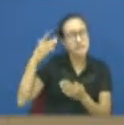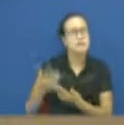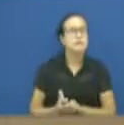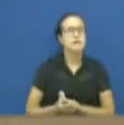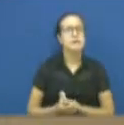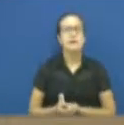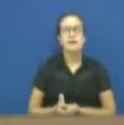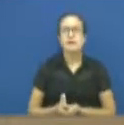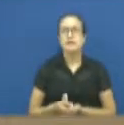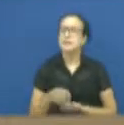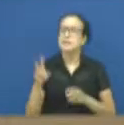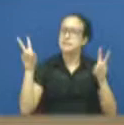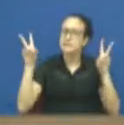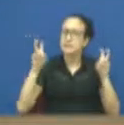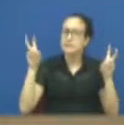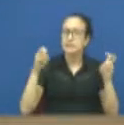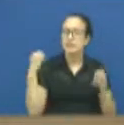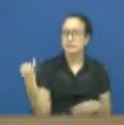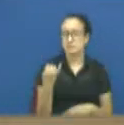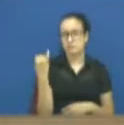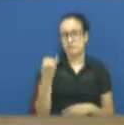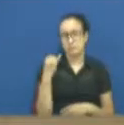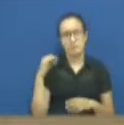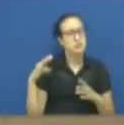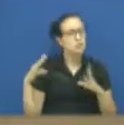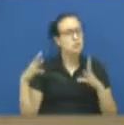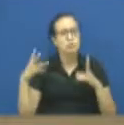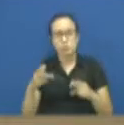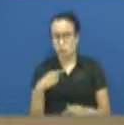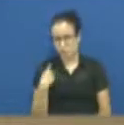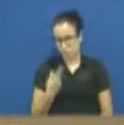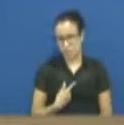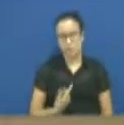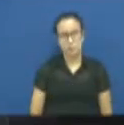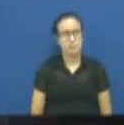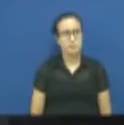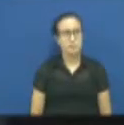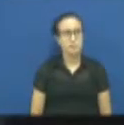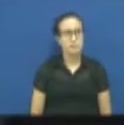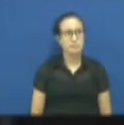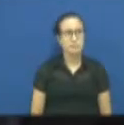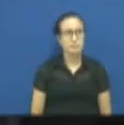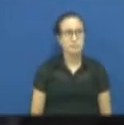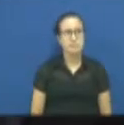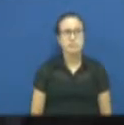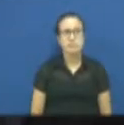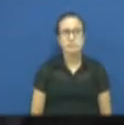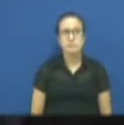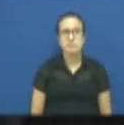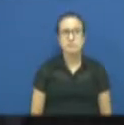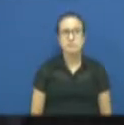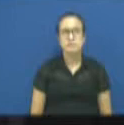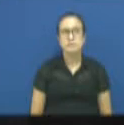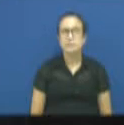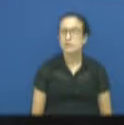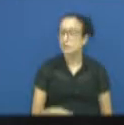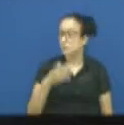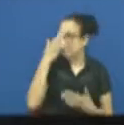Aqui é um tema importantíssimo para todos nós e o senhor tem a palavra. Obrigado, senhor presidente,